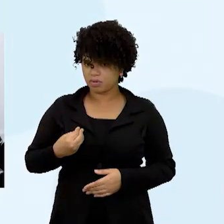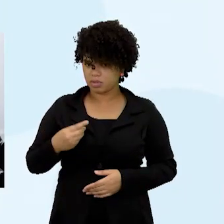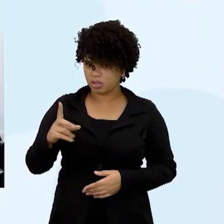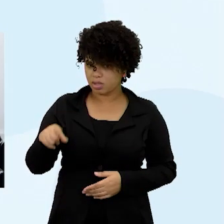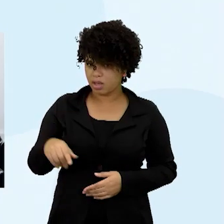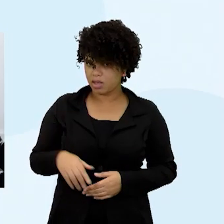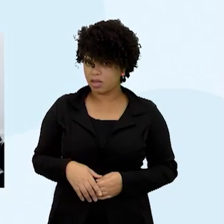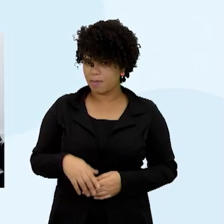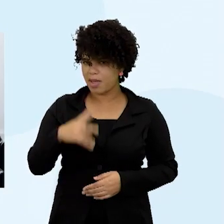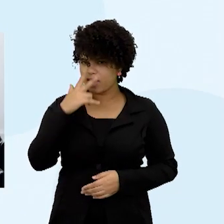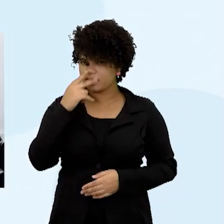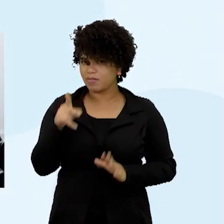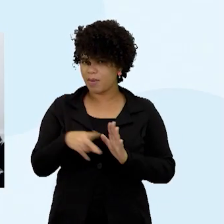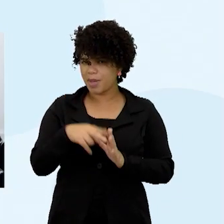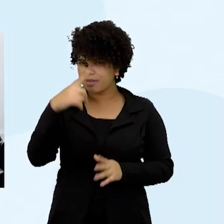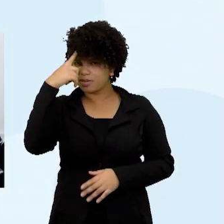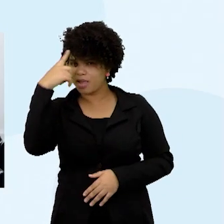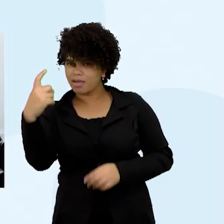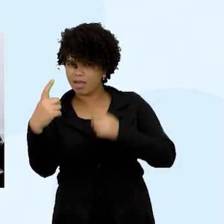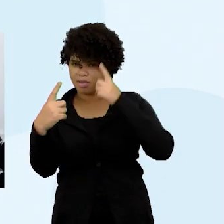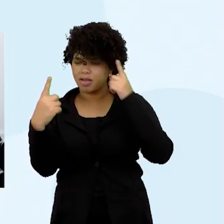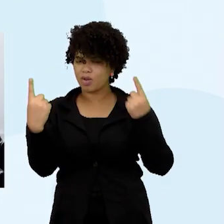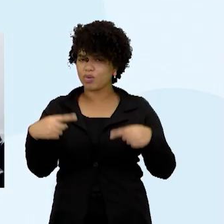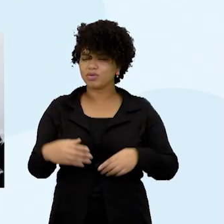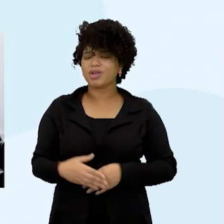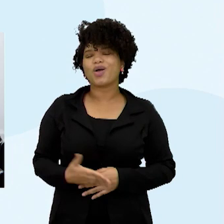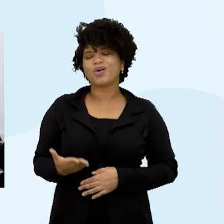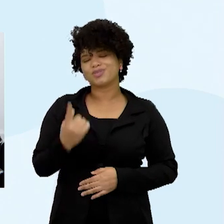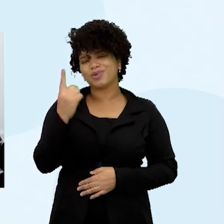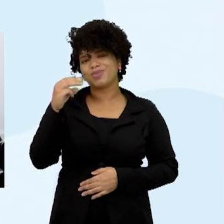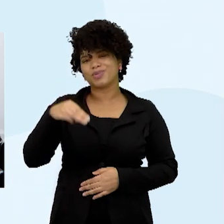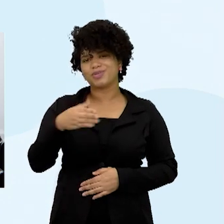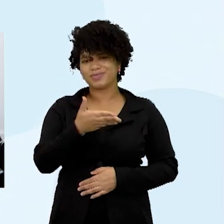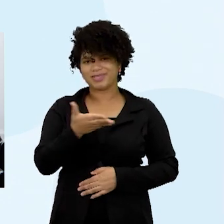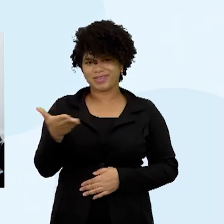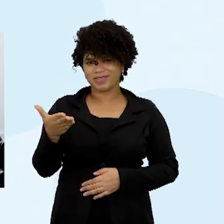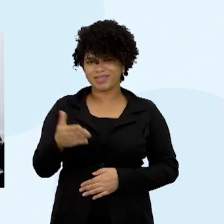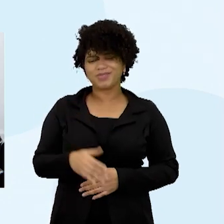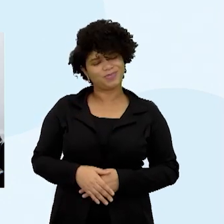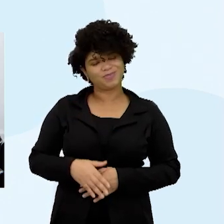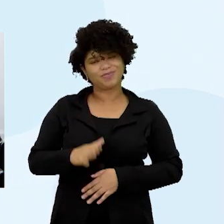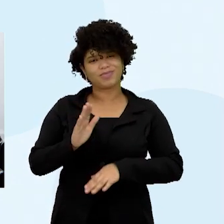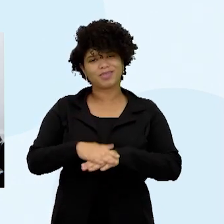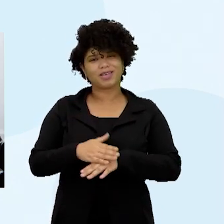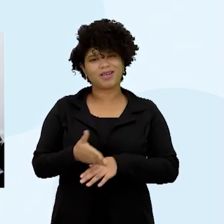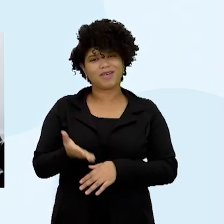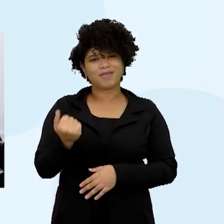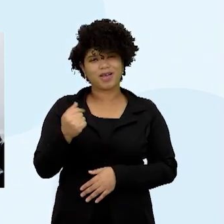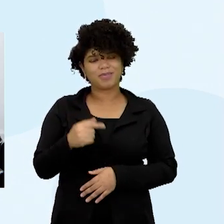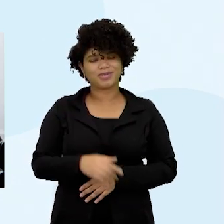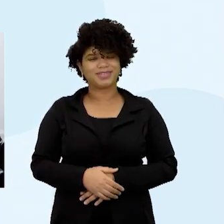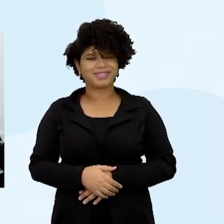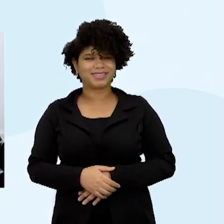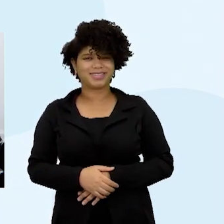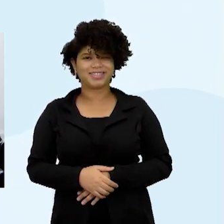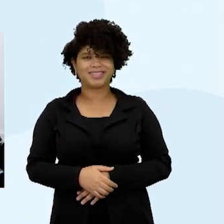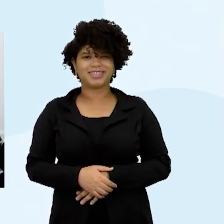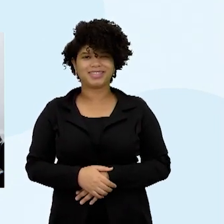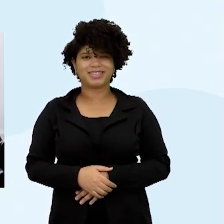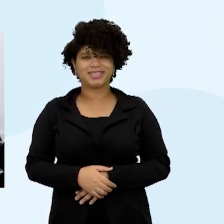tipo de guerra fria? Como a gente está com pouco tempo, vou deixar um minuto. Produça, aquela música legal.